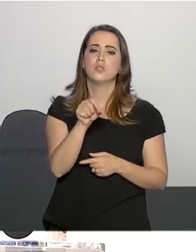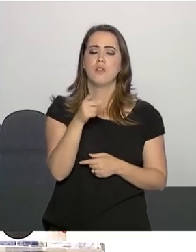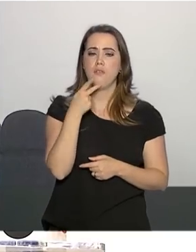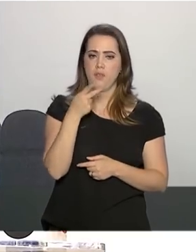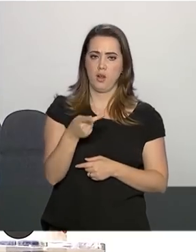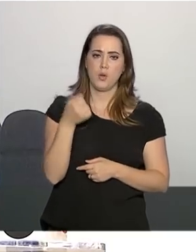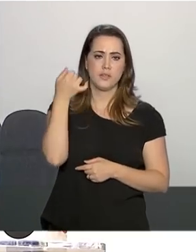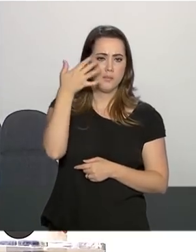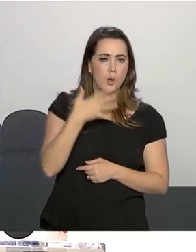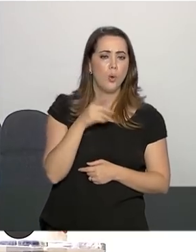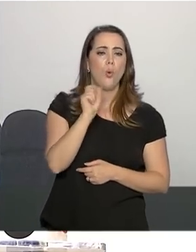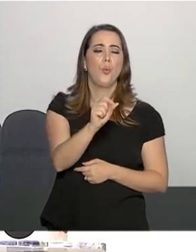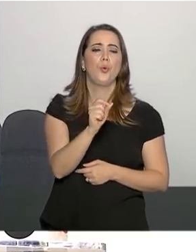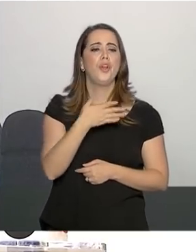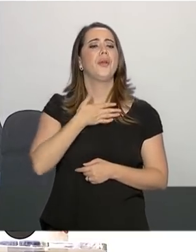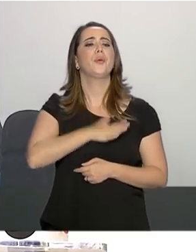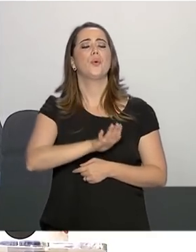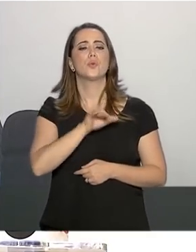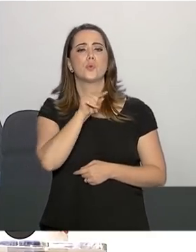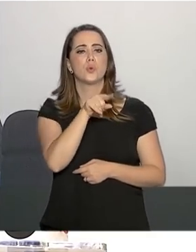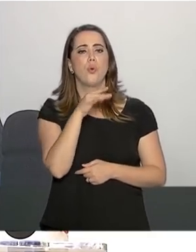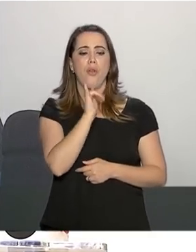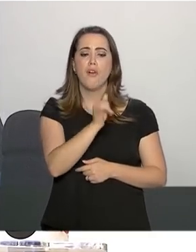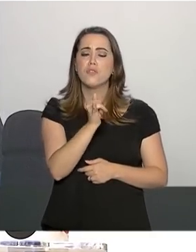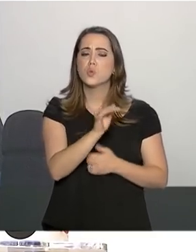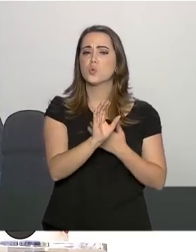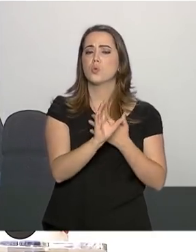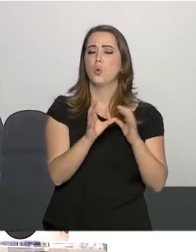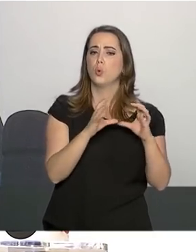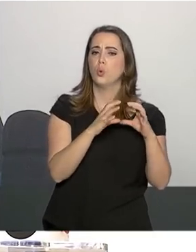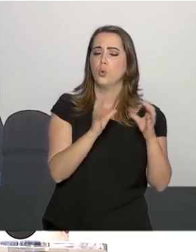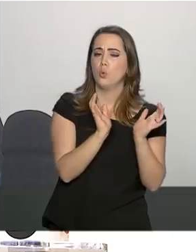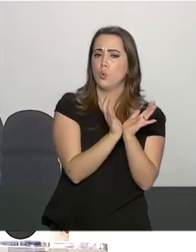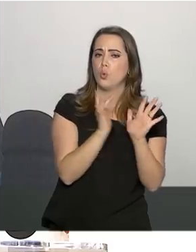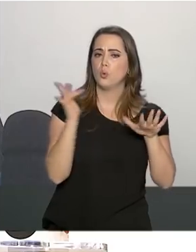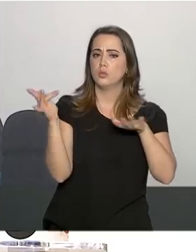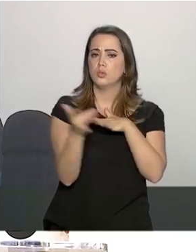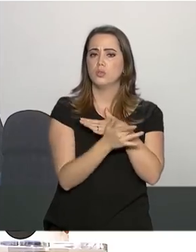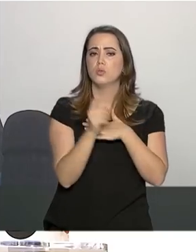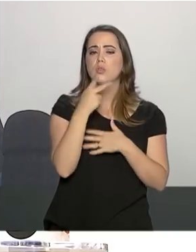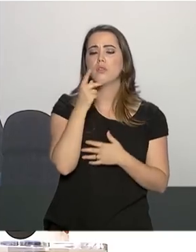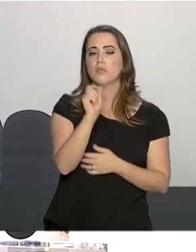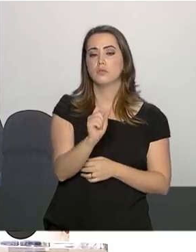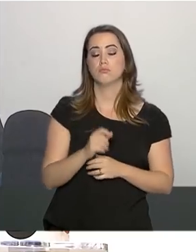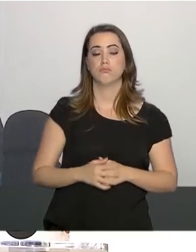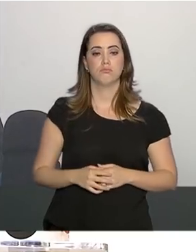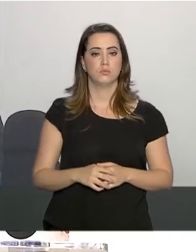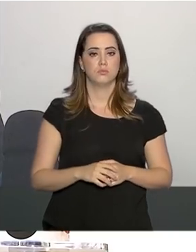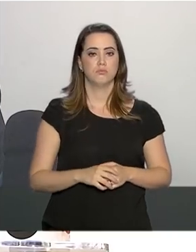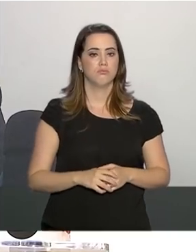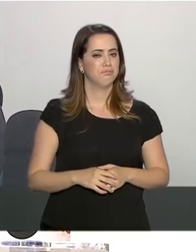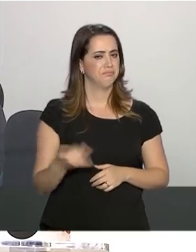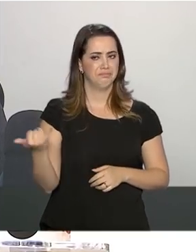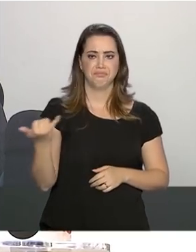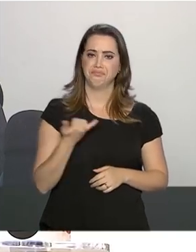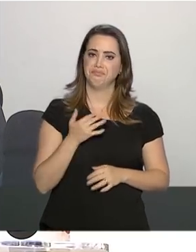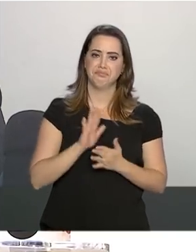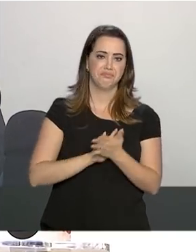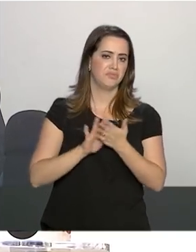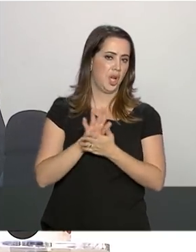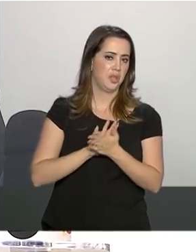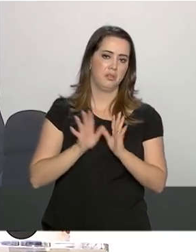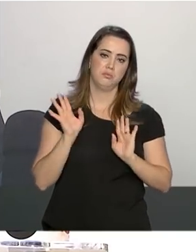chegou a se manifestar a esse respeito? O que desagradou o presidente na cobertura da imprensa? Não, ele não me comentou sobre isso.